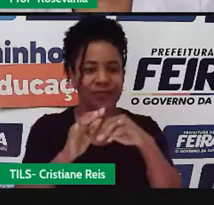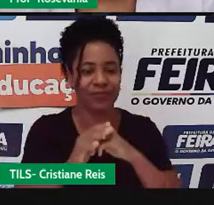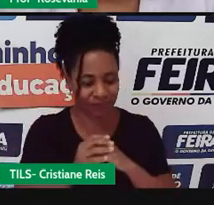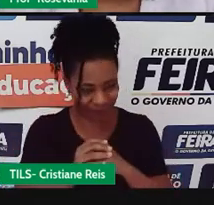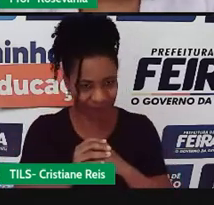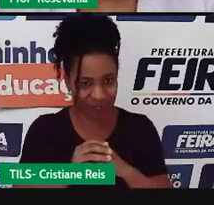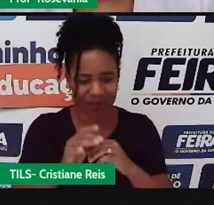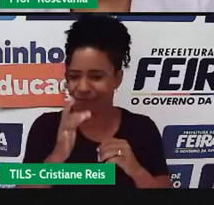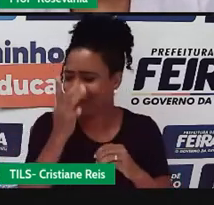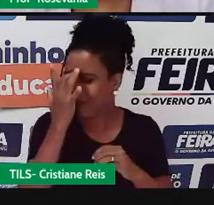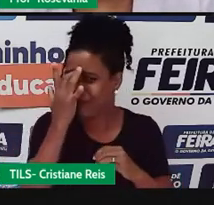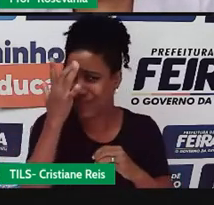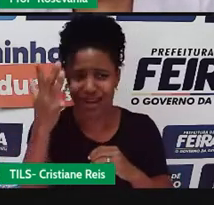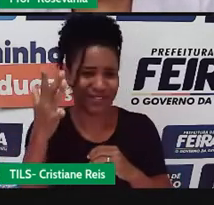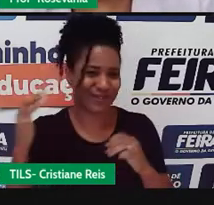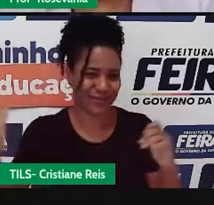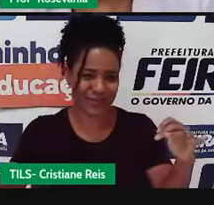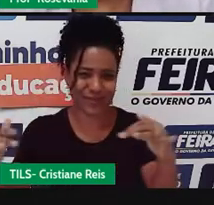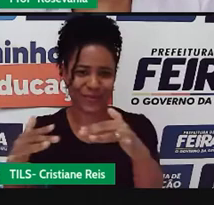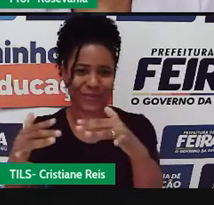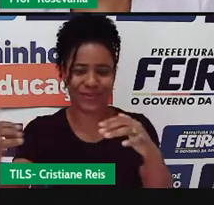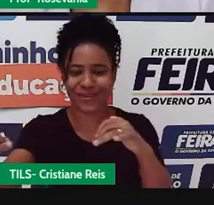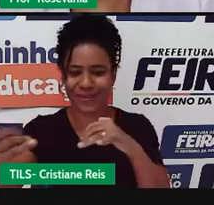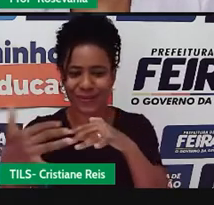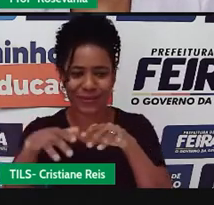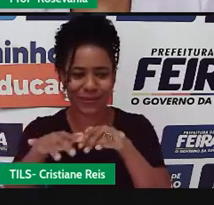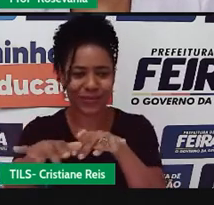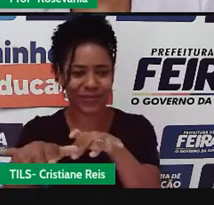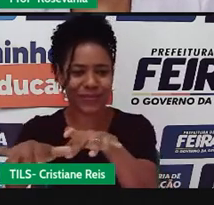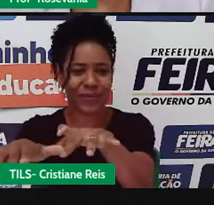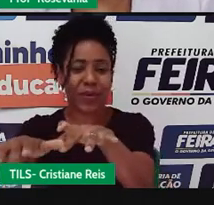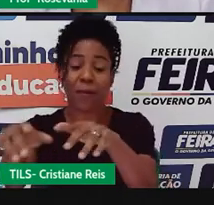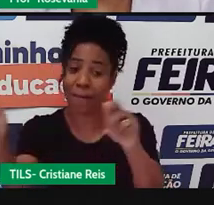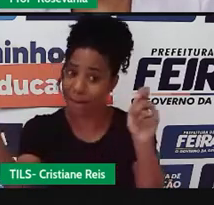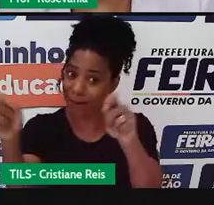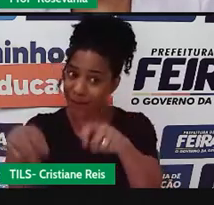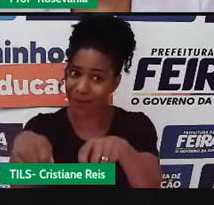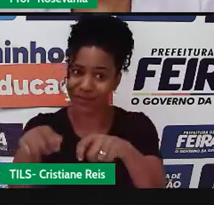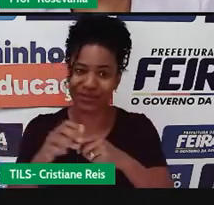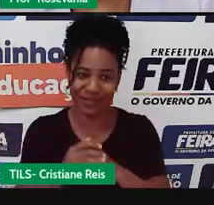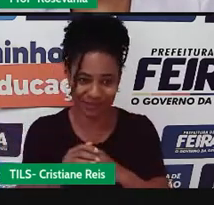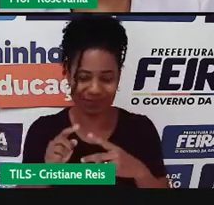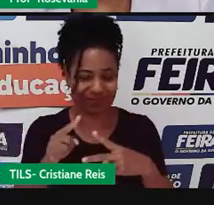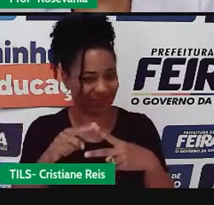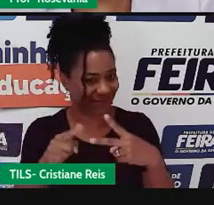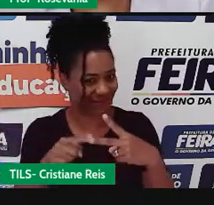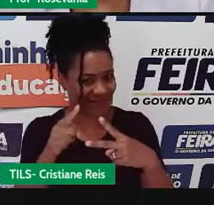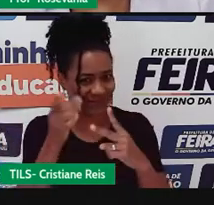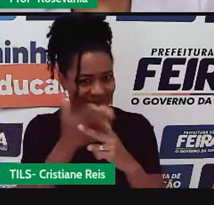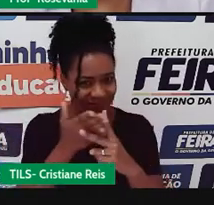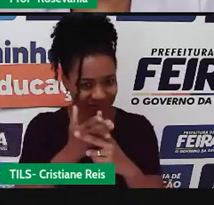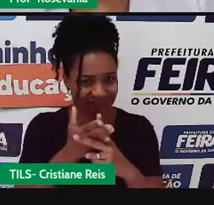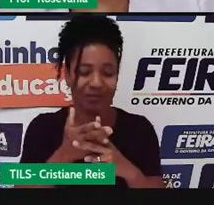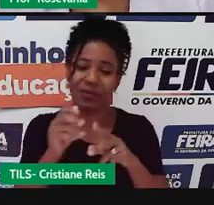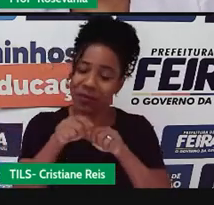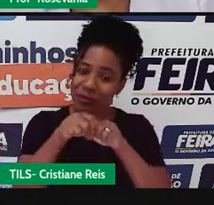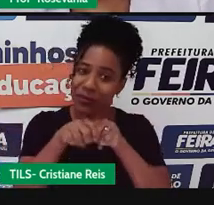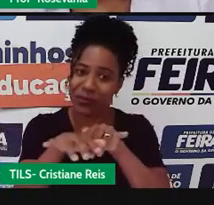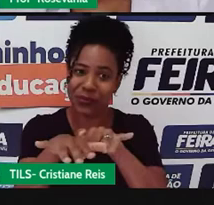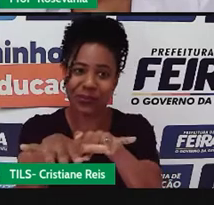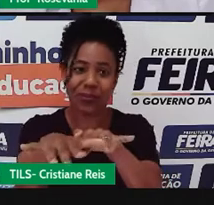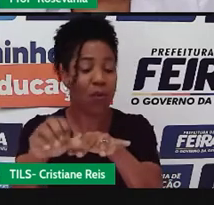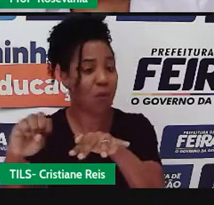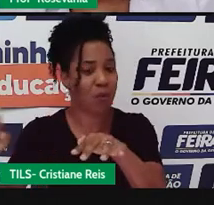afluentes, subafluentes e os dois tipos de desembocadura, né? Dois tipos de pós. O estuário ou